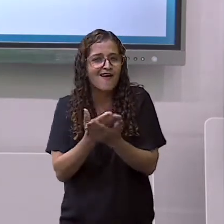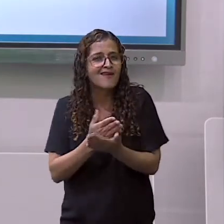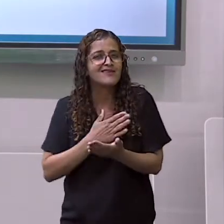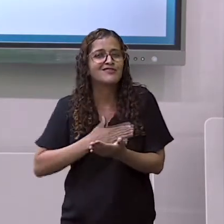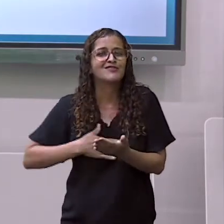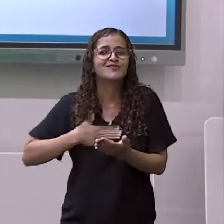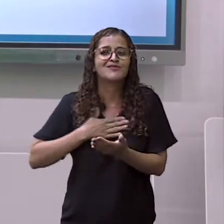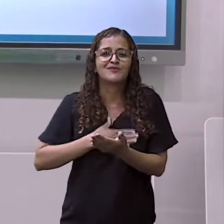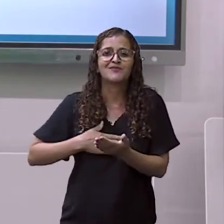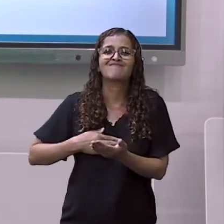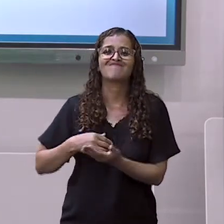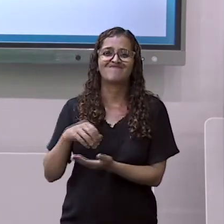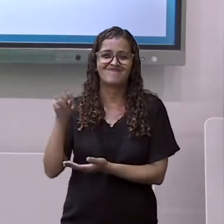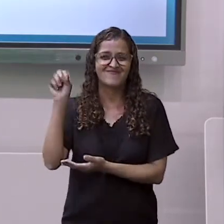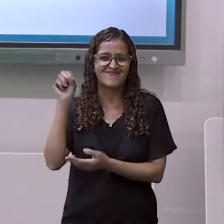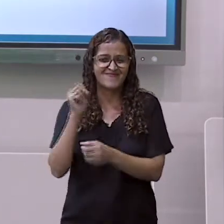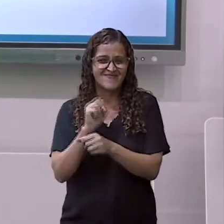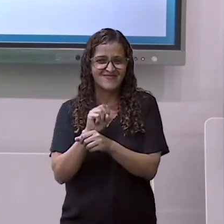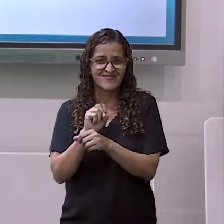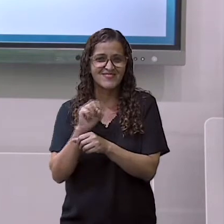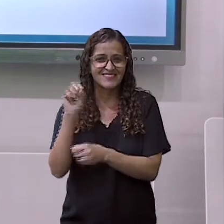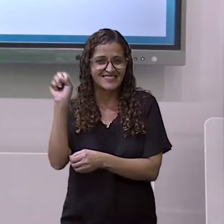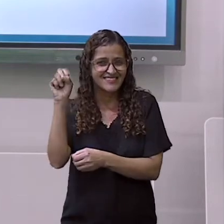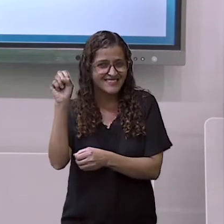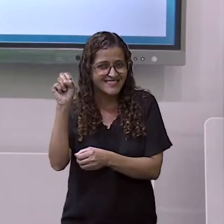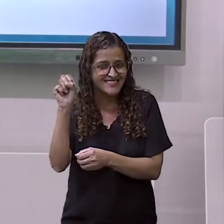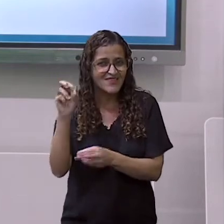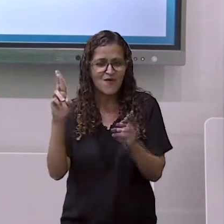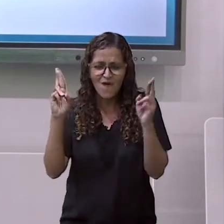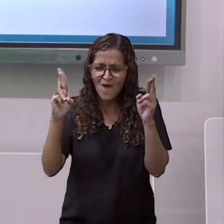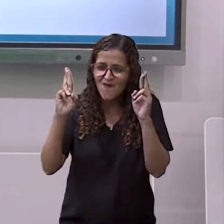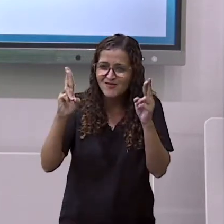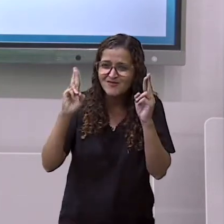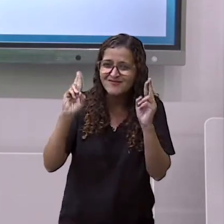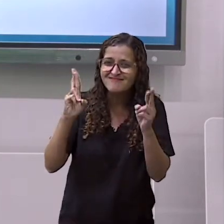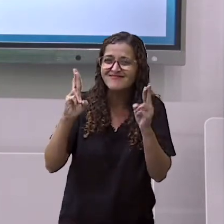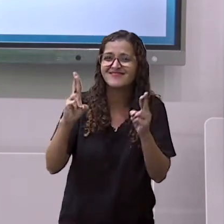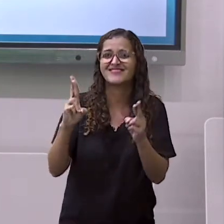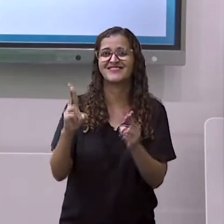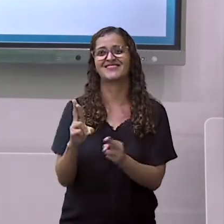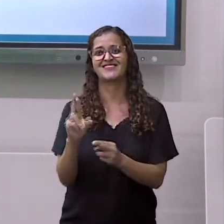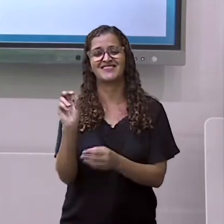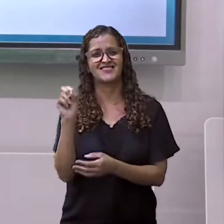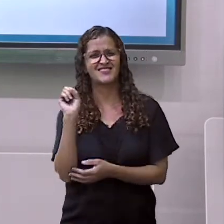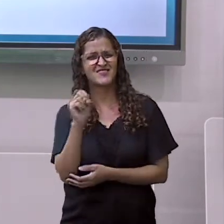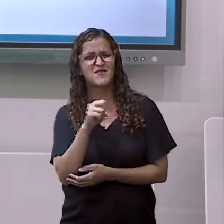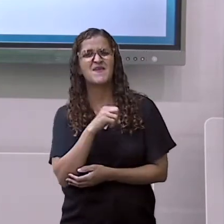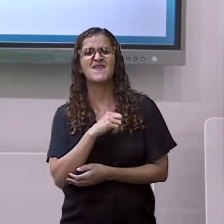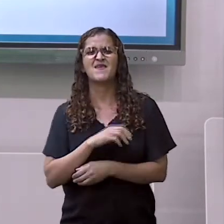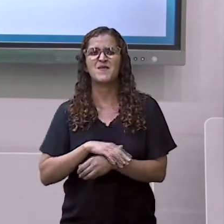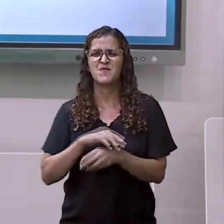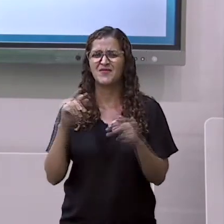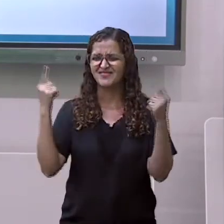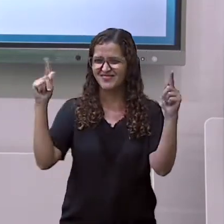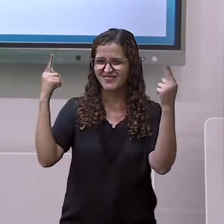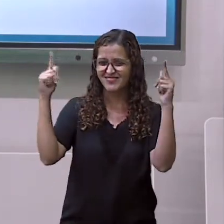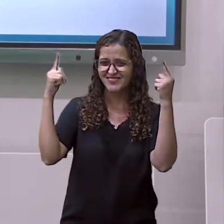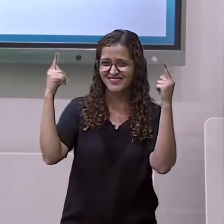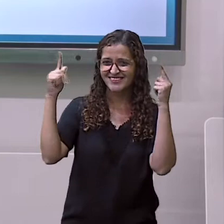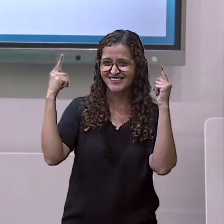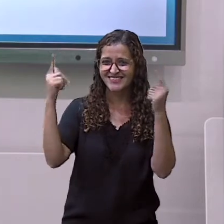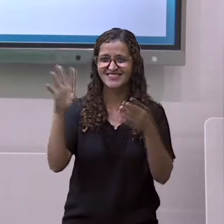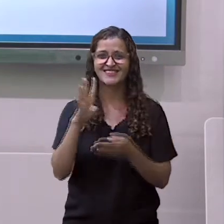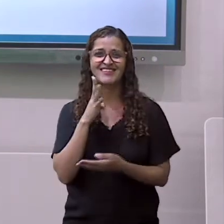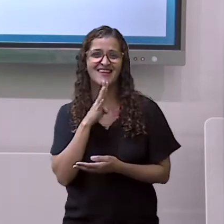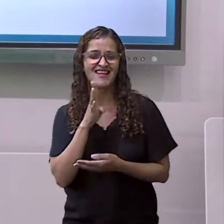nós já estudamos, vocês já sabem. Então, vai ser legal, vai ser muito rápido. Vamos lá,